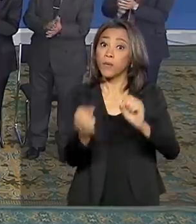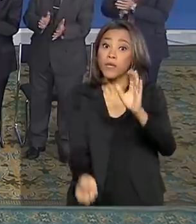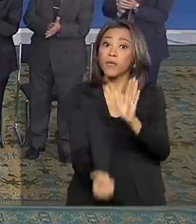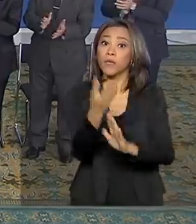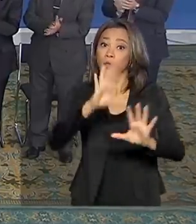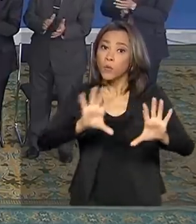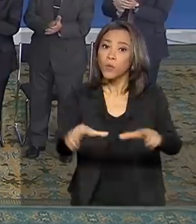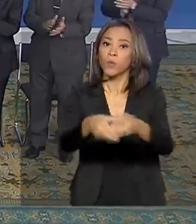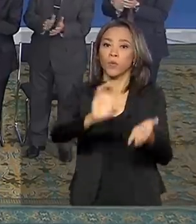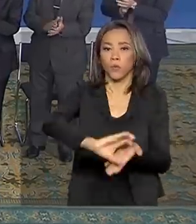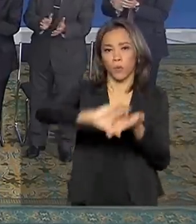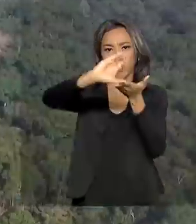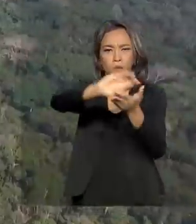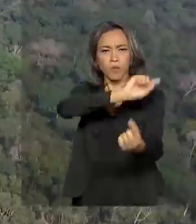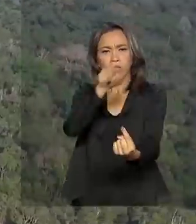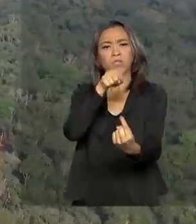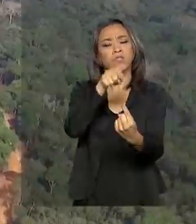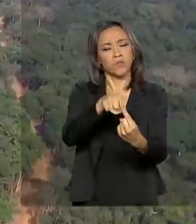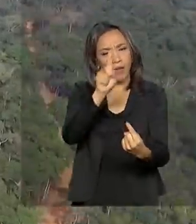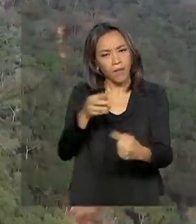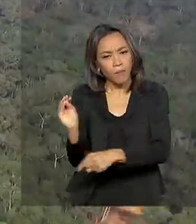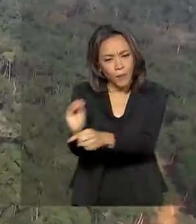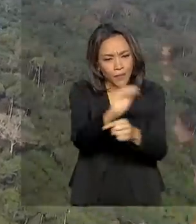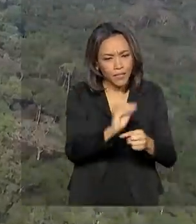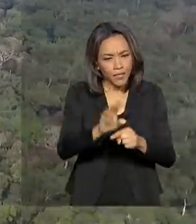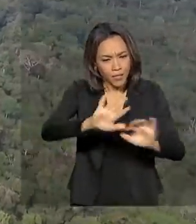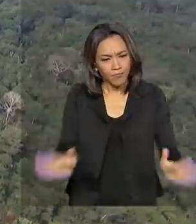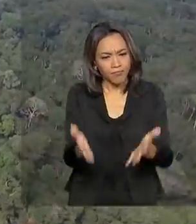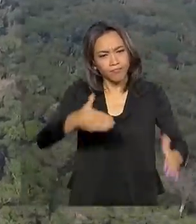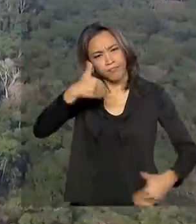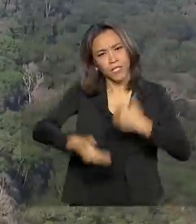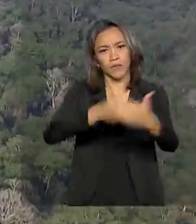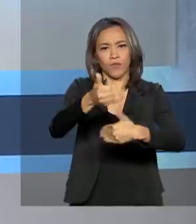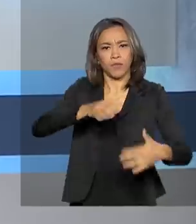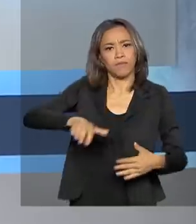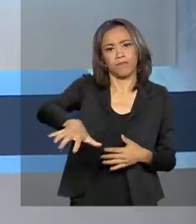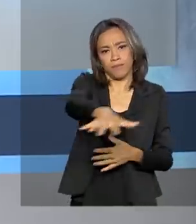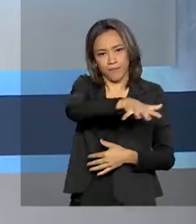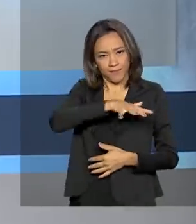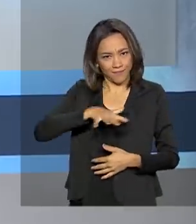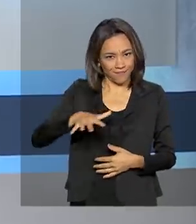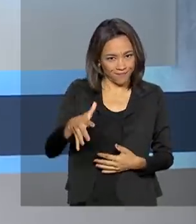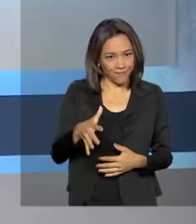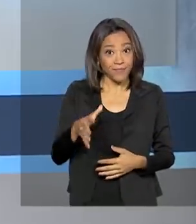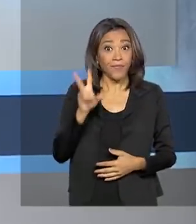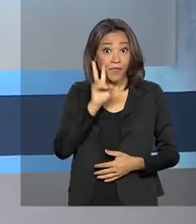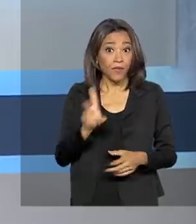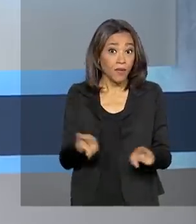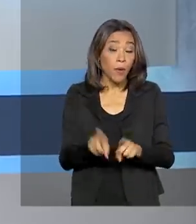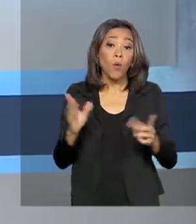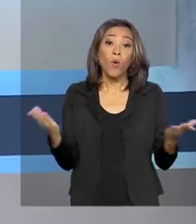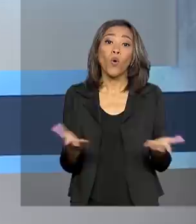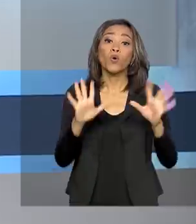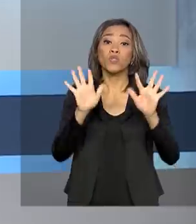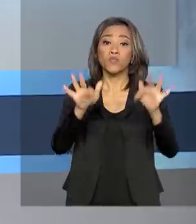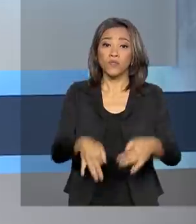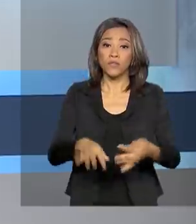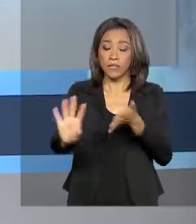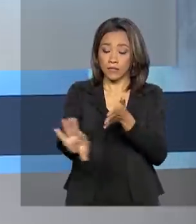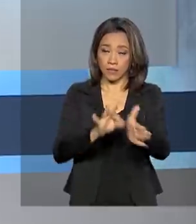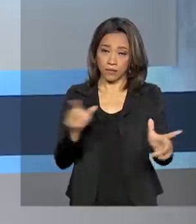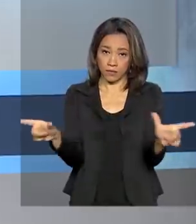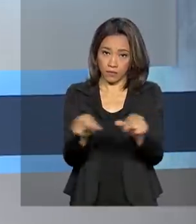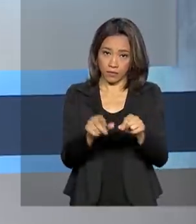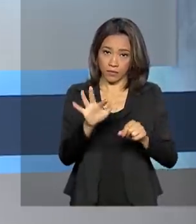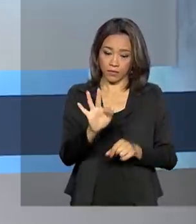A ideia é proteger e garantir o desenvolvimento sustentável da região. E veja também, terminam hoje as inscrições para o